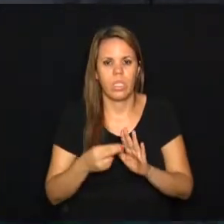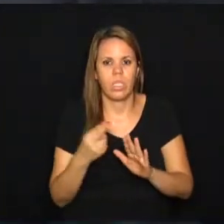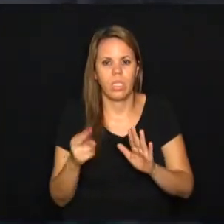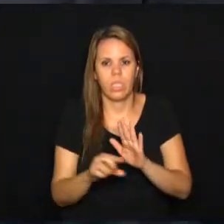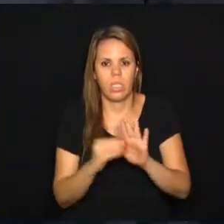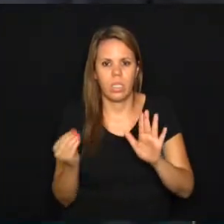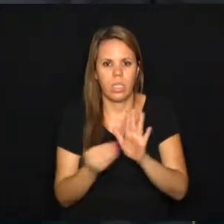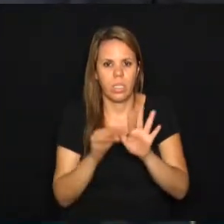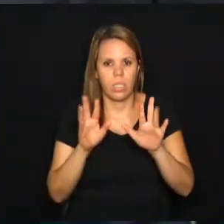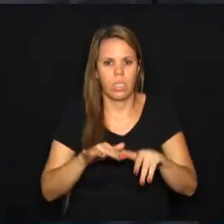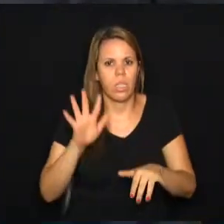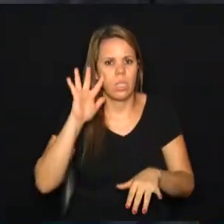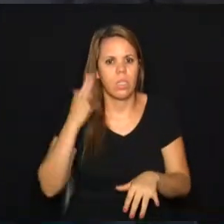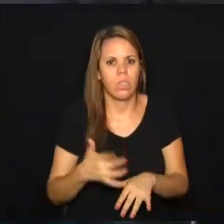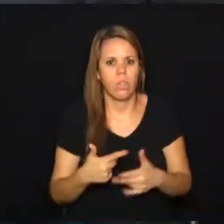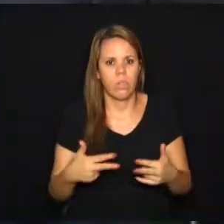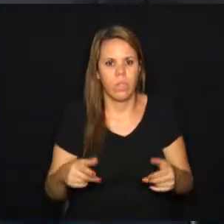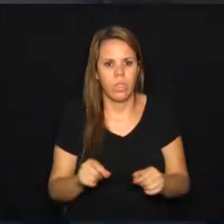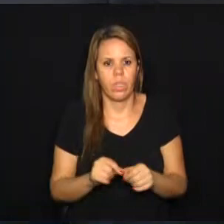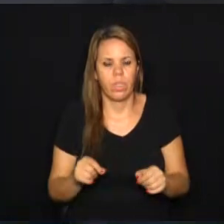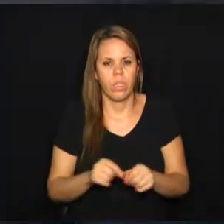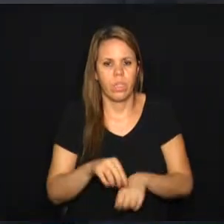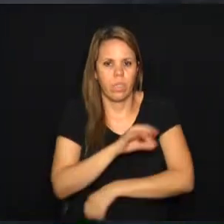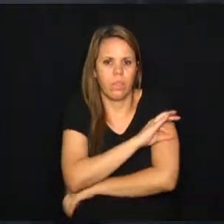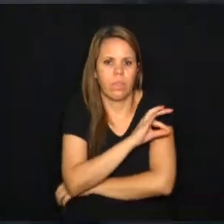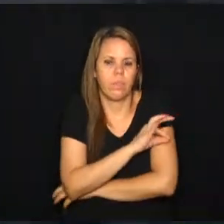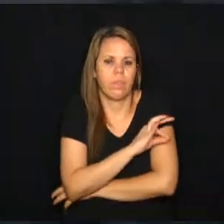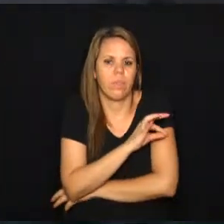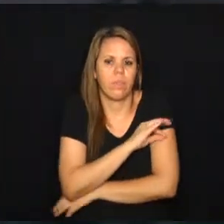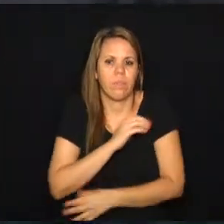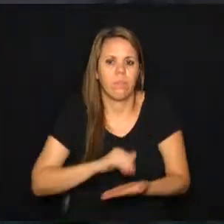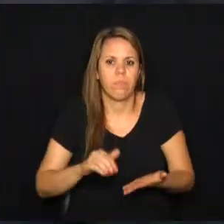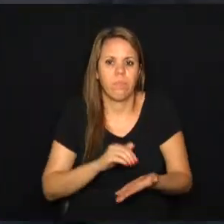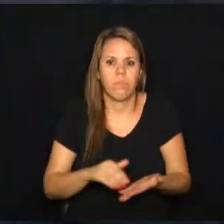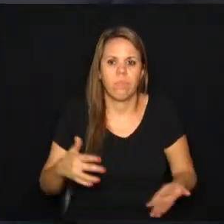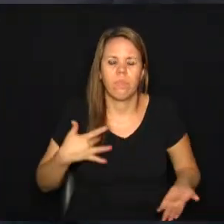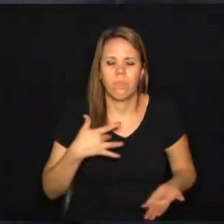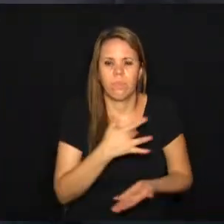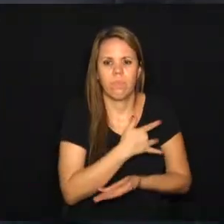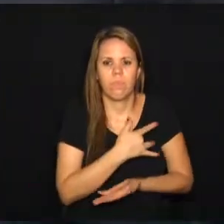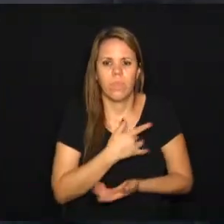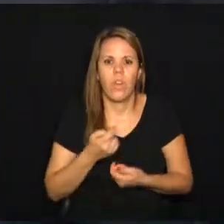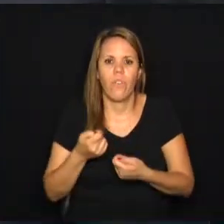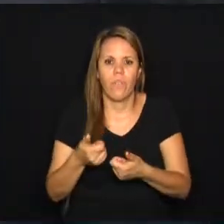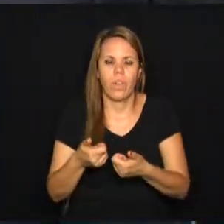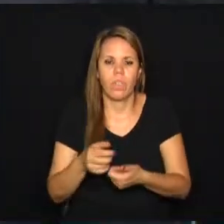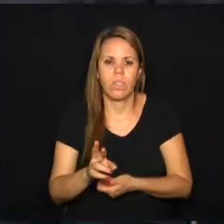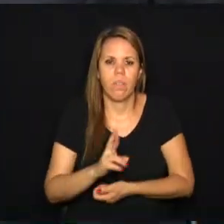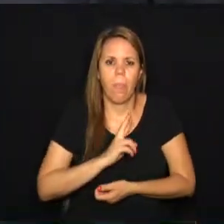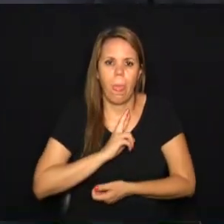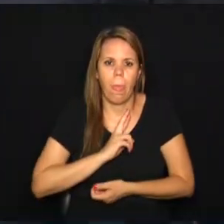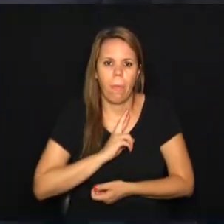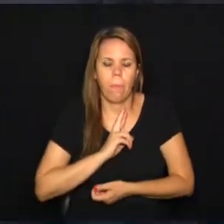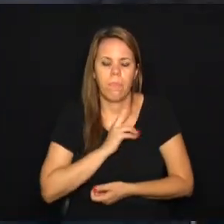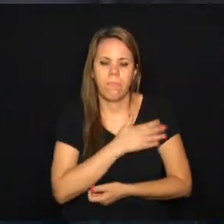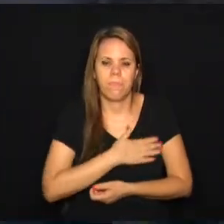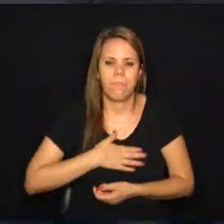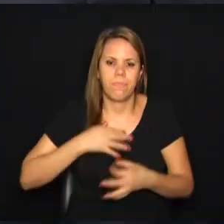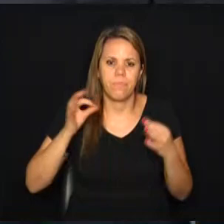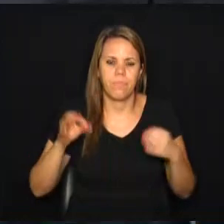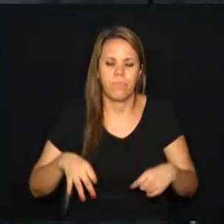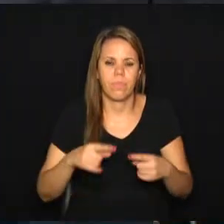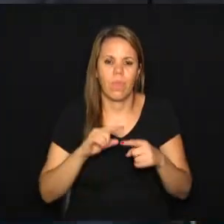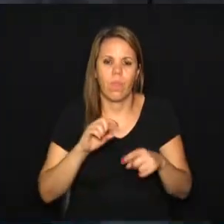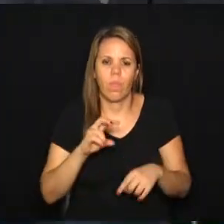que resolva essa situação, e que a Prefeitura, a Secretaria de Saúde, ofereça uma resposta satisfatória. Caso